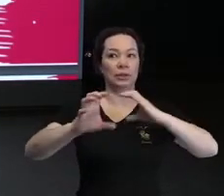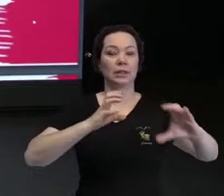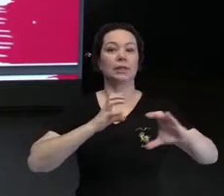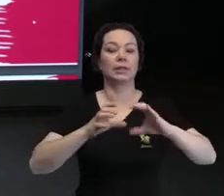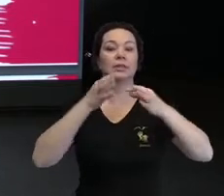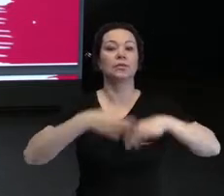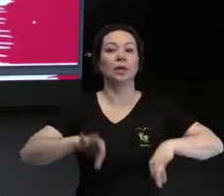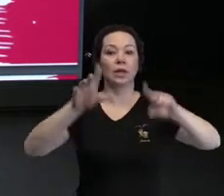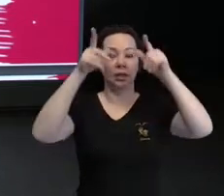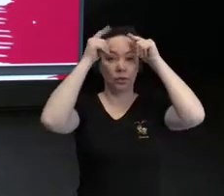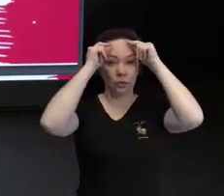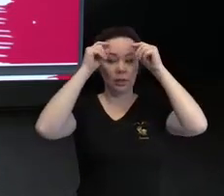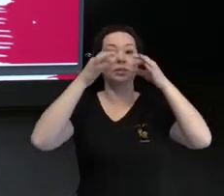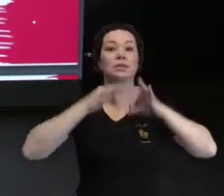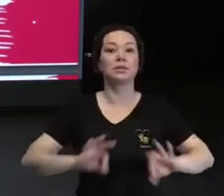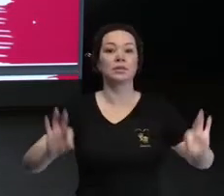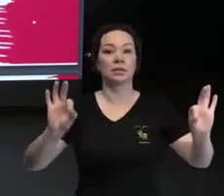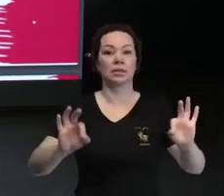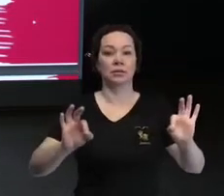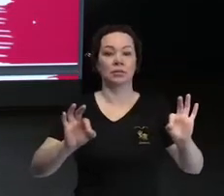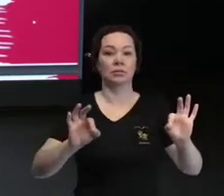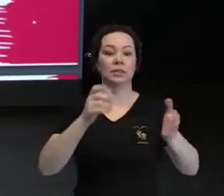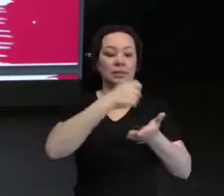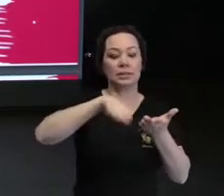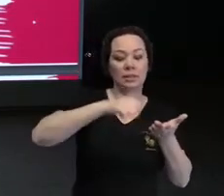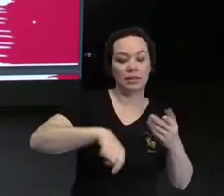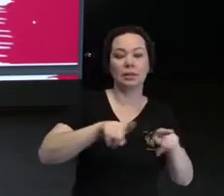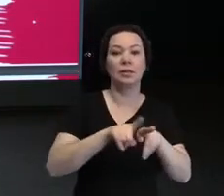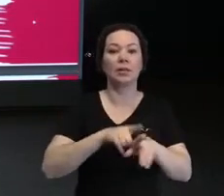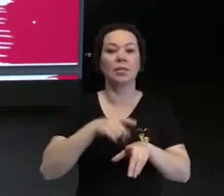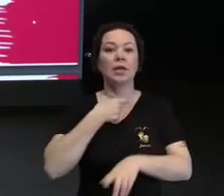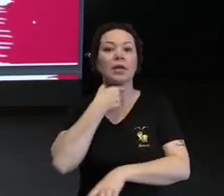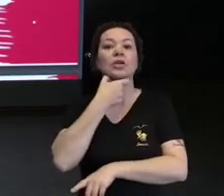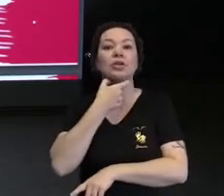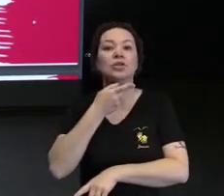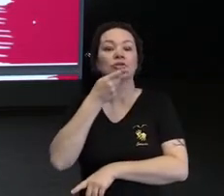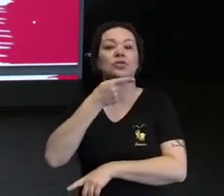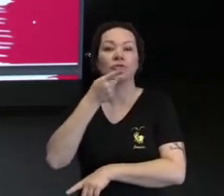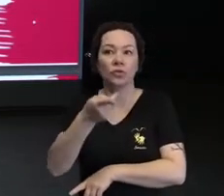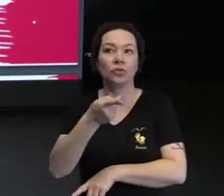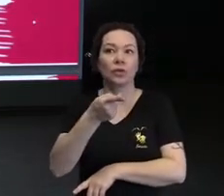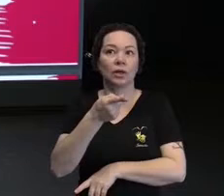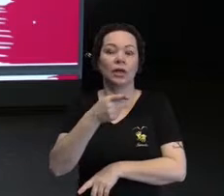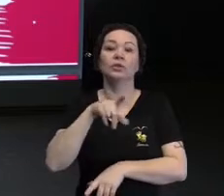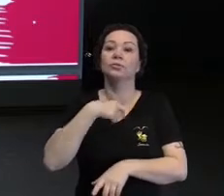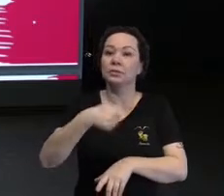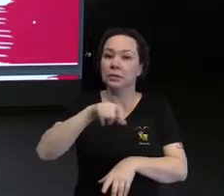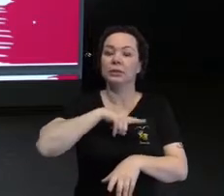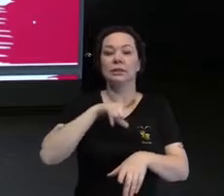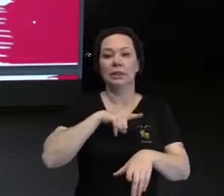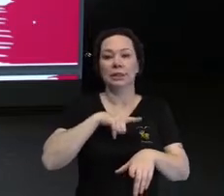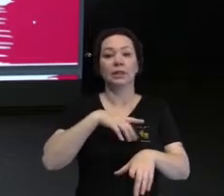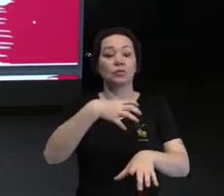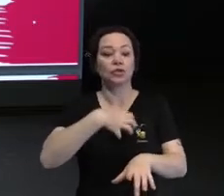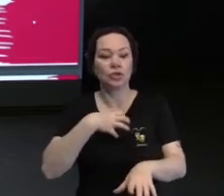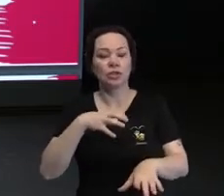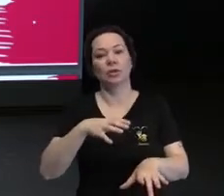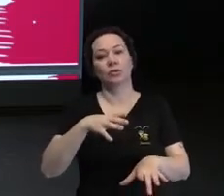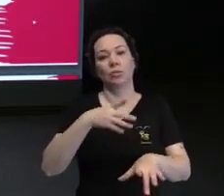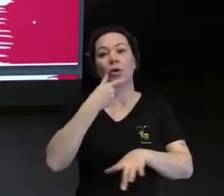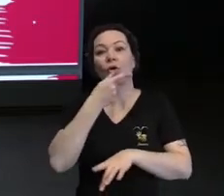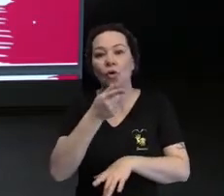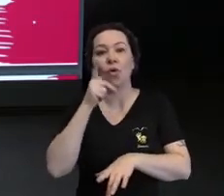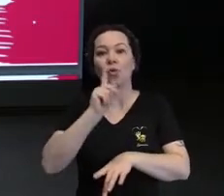simples, escrita e oral. Formatos aumentados e alternativos de comunicação. Para